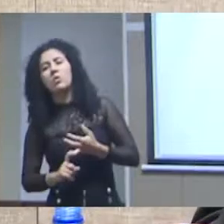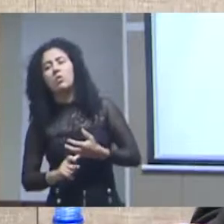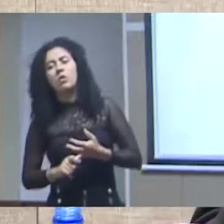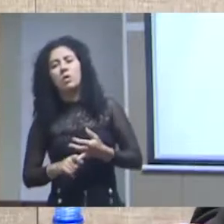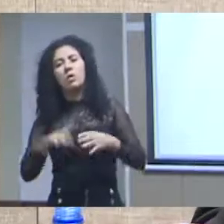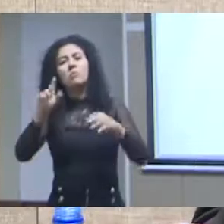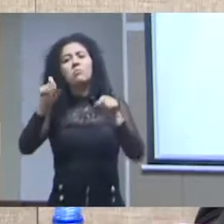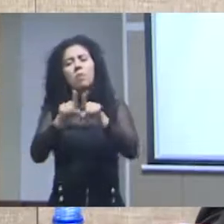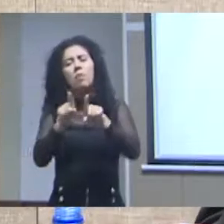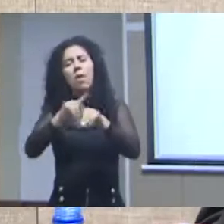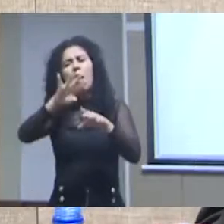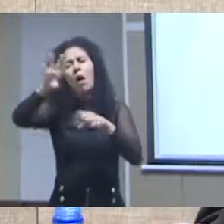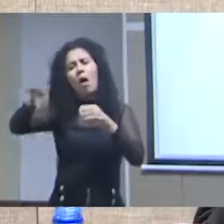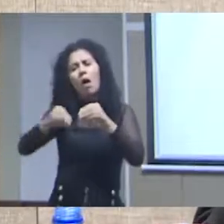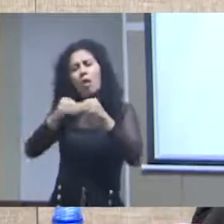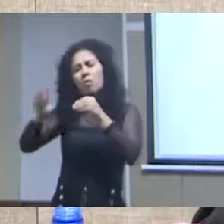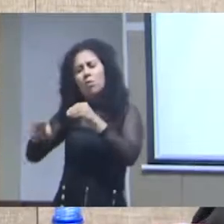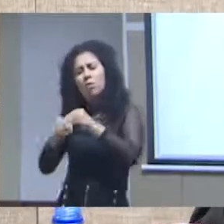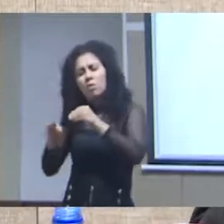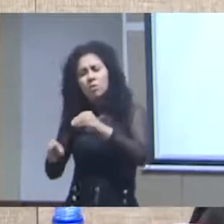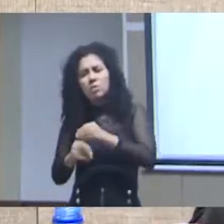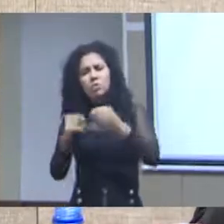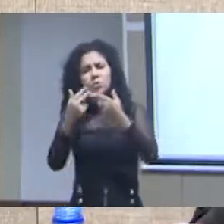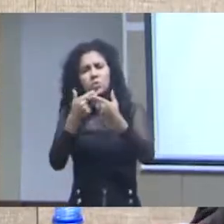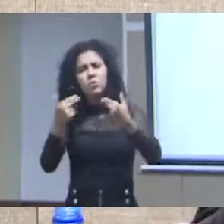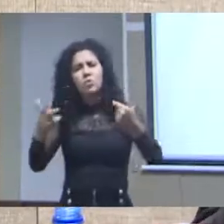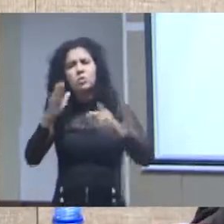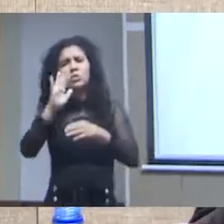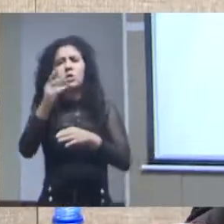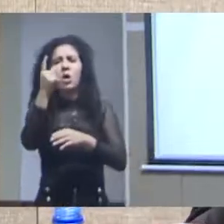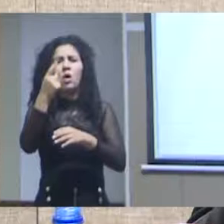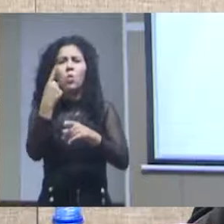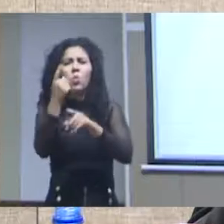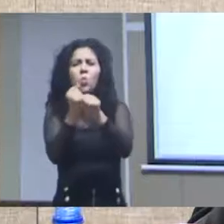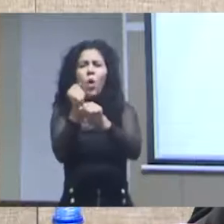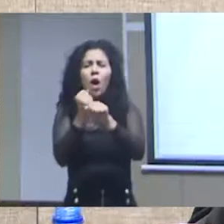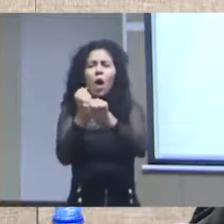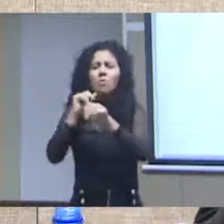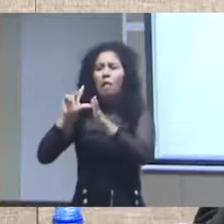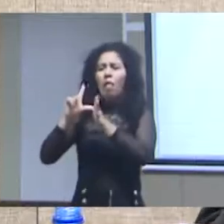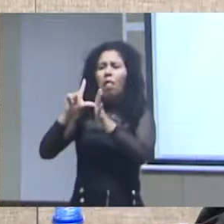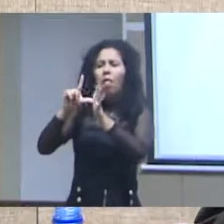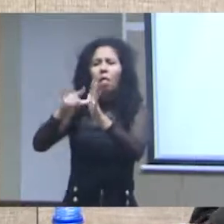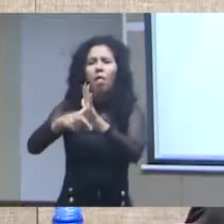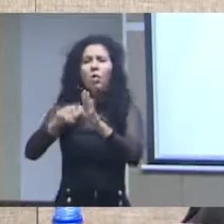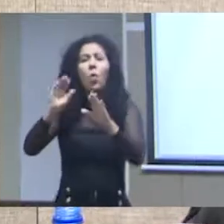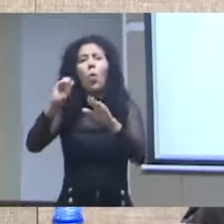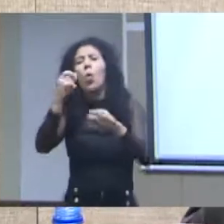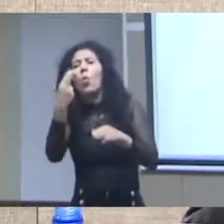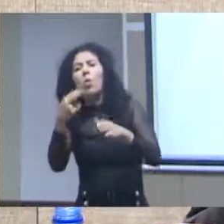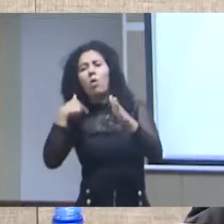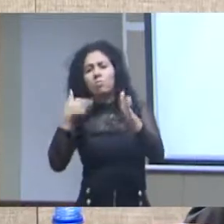estudos passam a ser também relevantes já se o setor privado pode ter acesso a um dado em tempo real